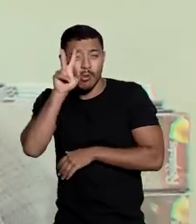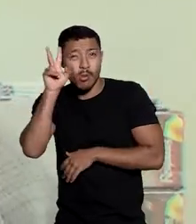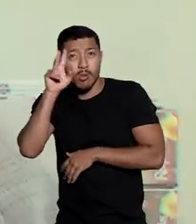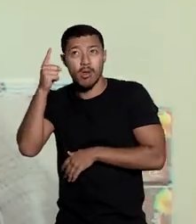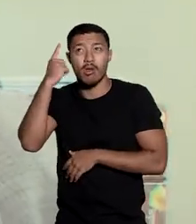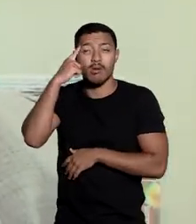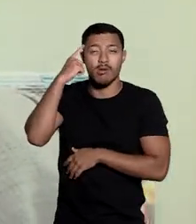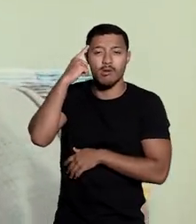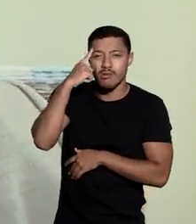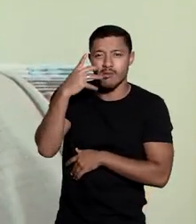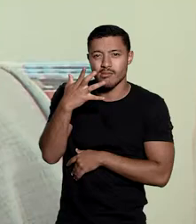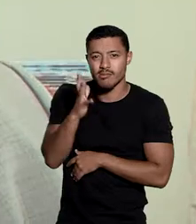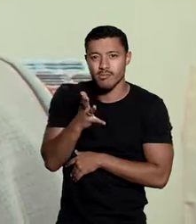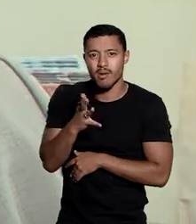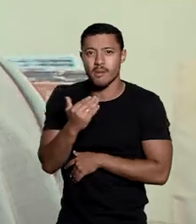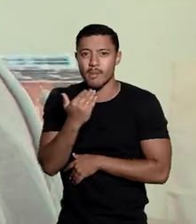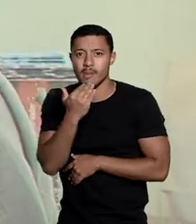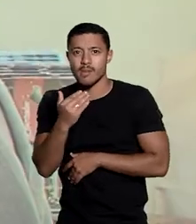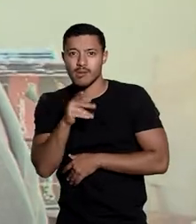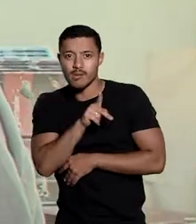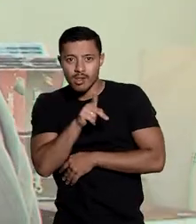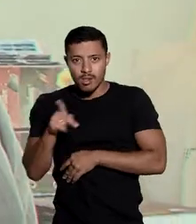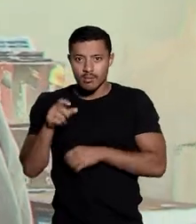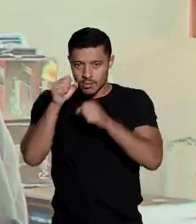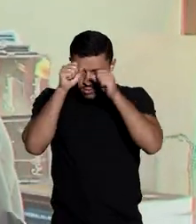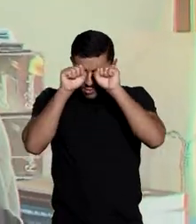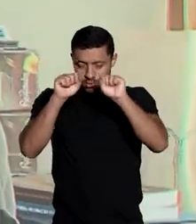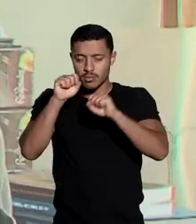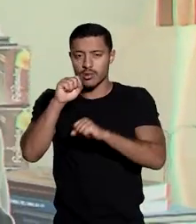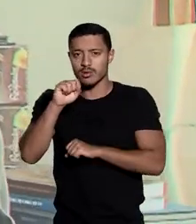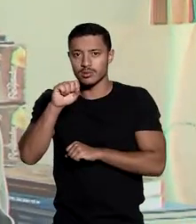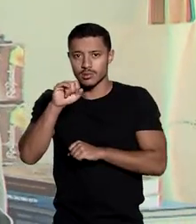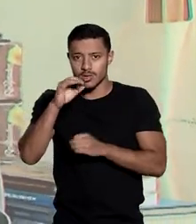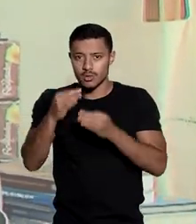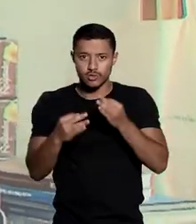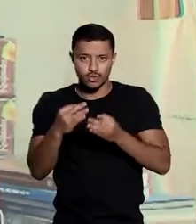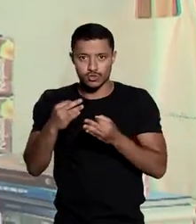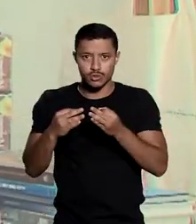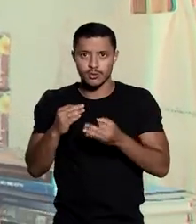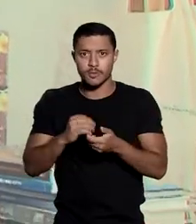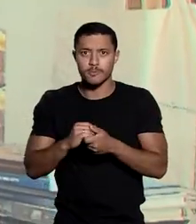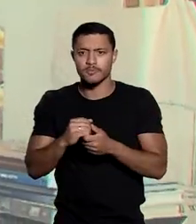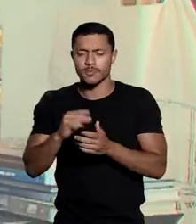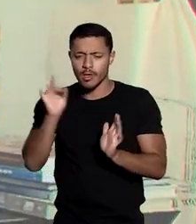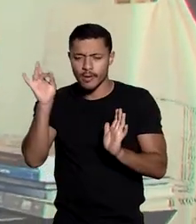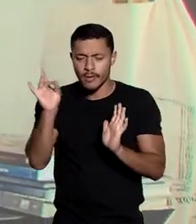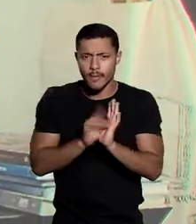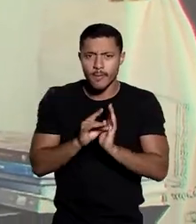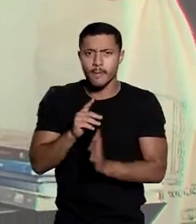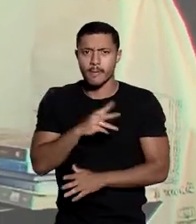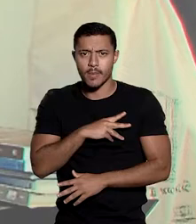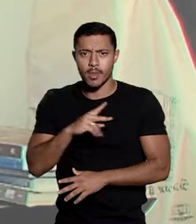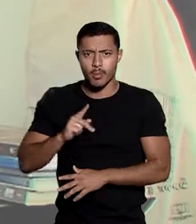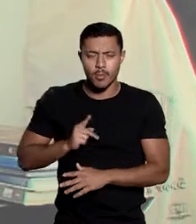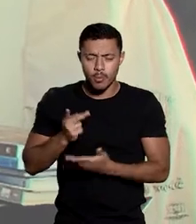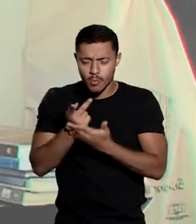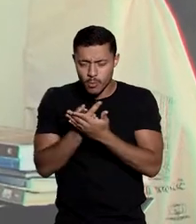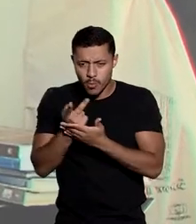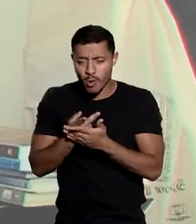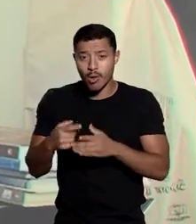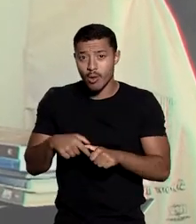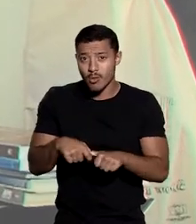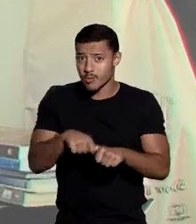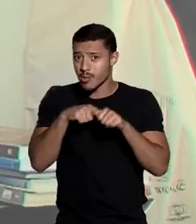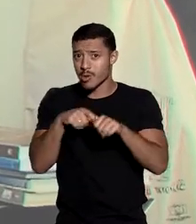decisões recentes proferidas pela presidência do STJ no sentido de que é legítimo o Ministério Público buscar a